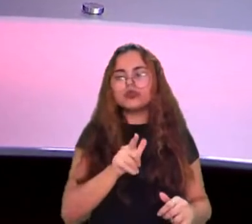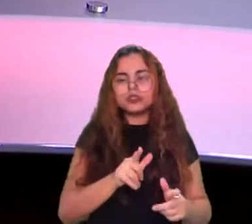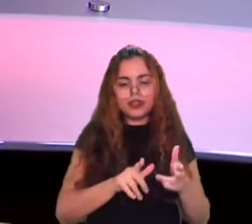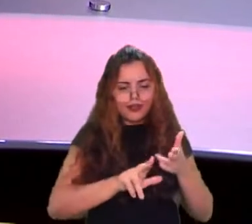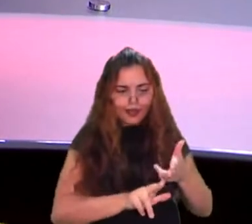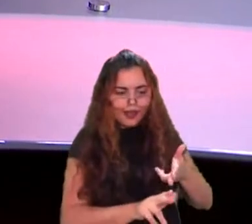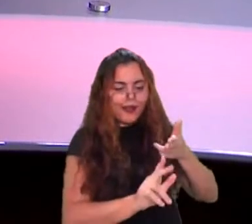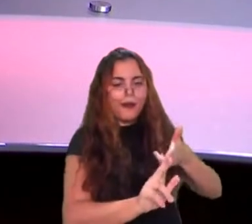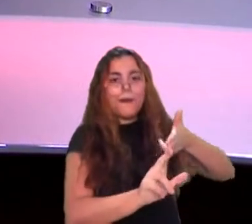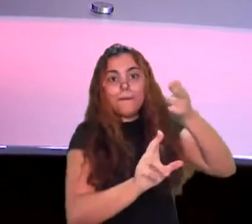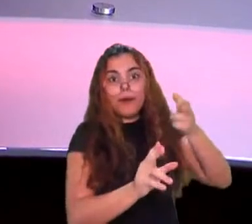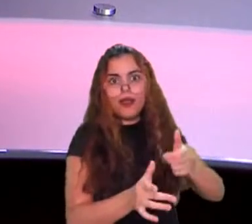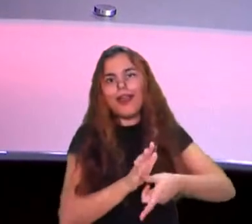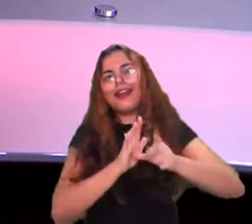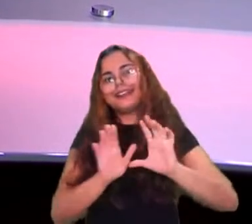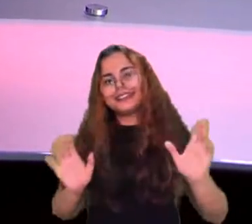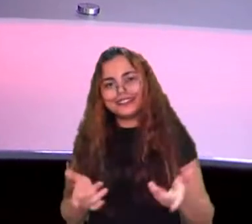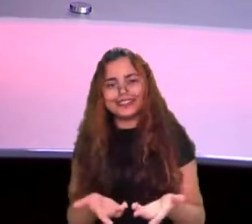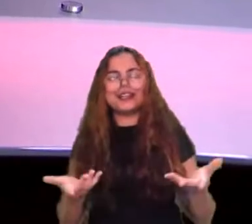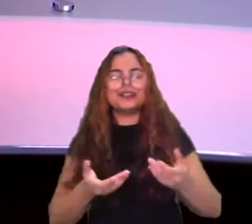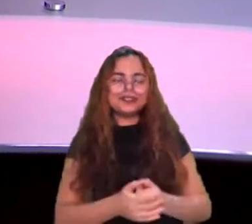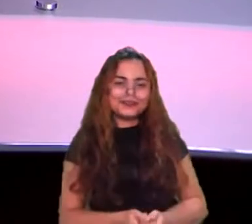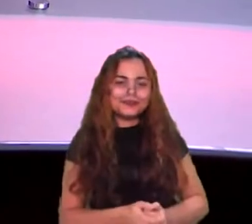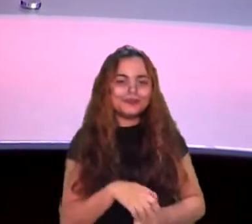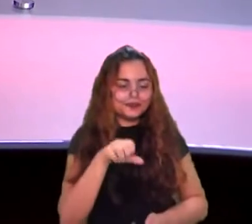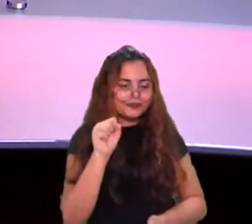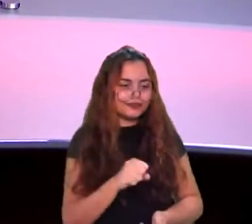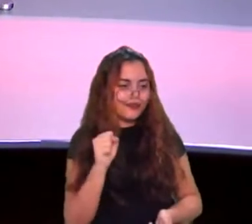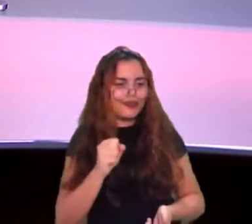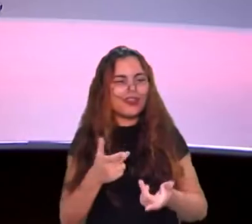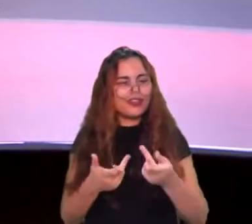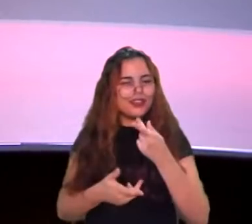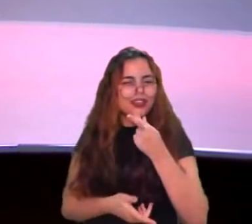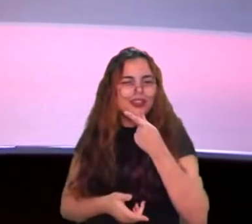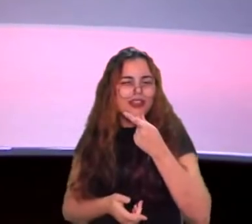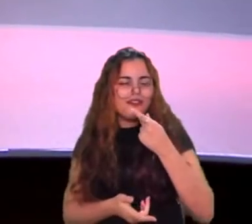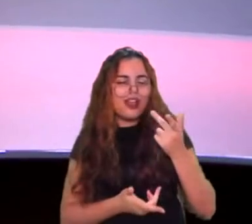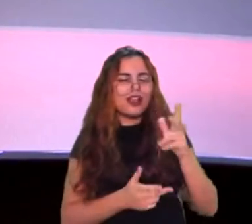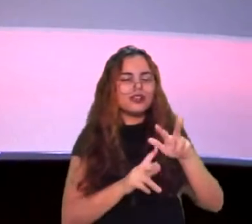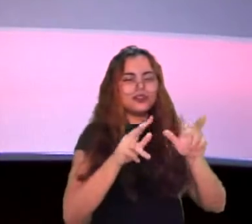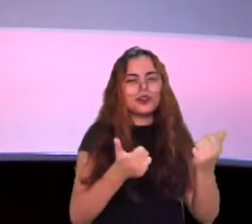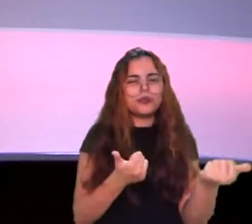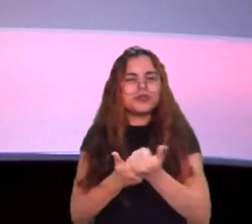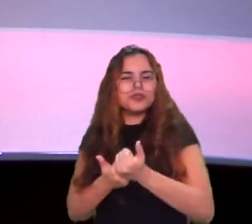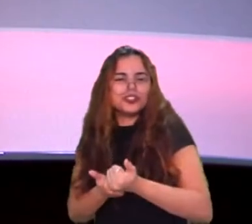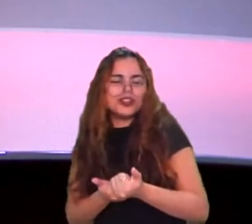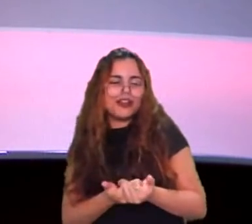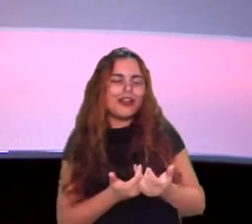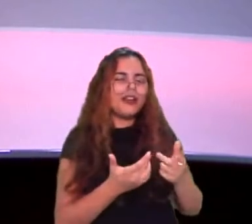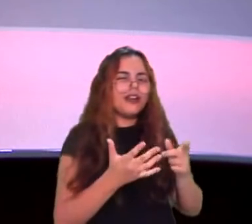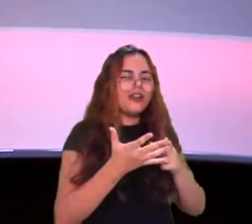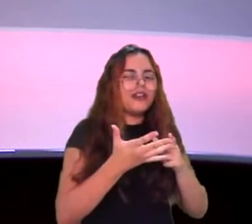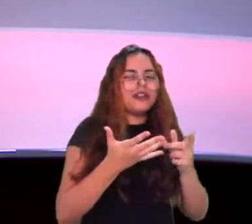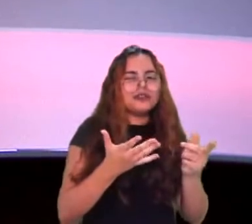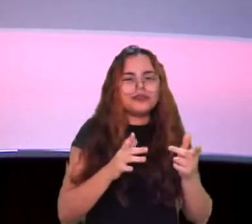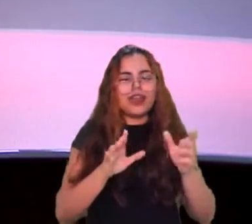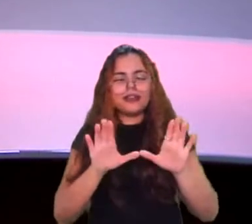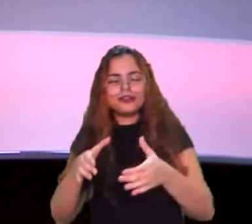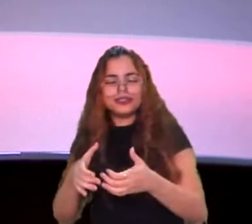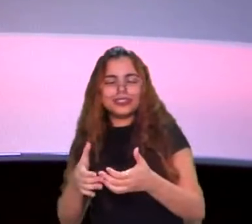logo que surgem os boatos aí de substituição, né, line-up, eles começam a jogar... Choutana deu o furo. É, foi